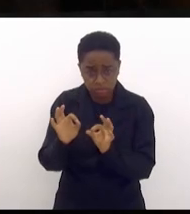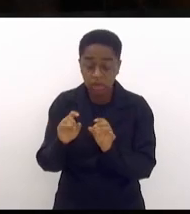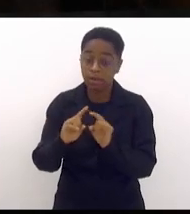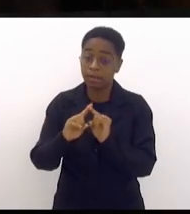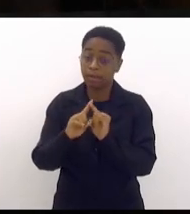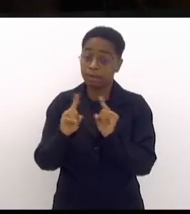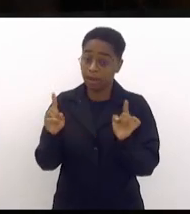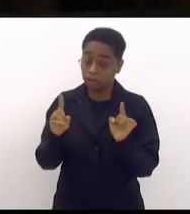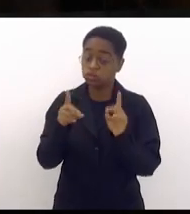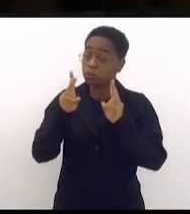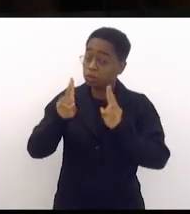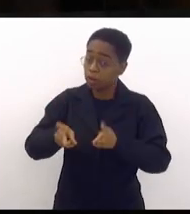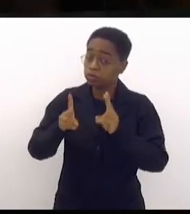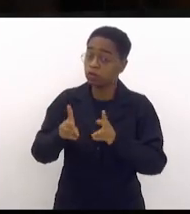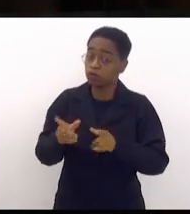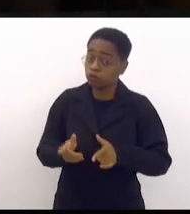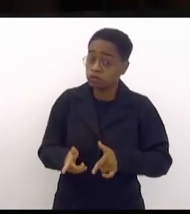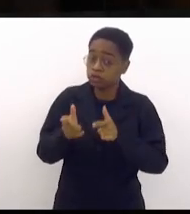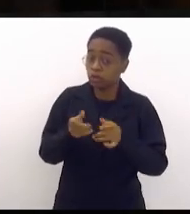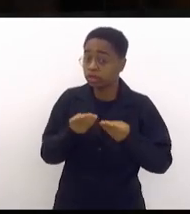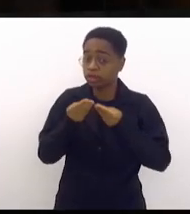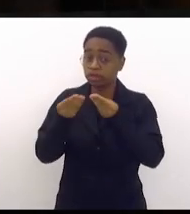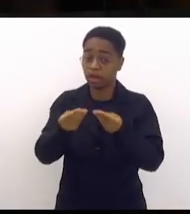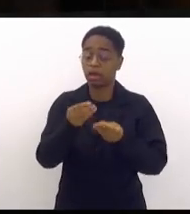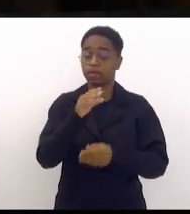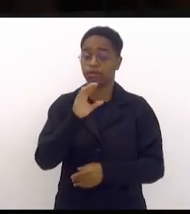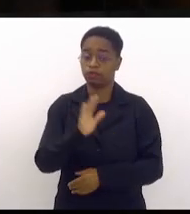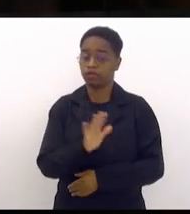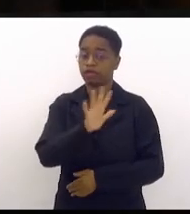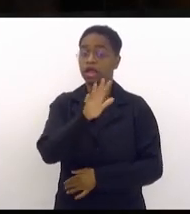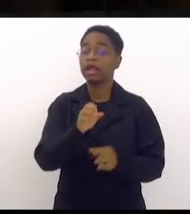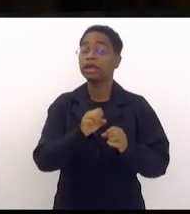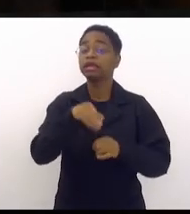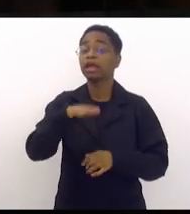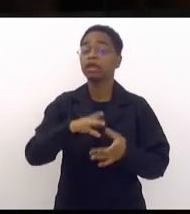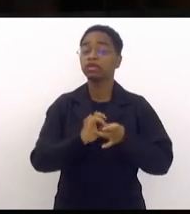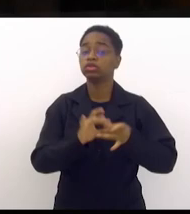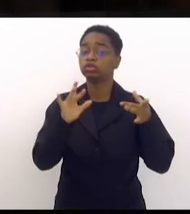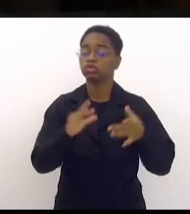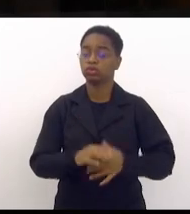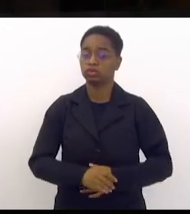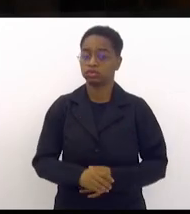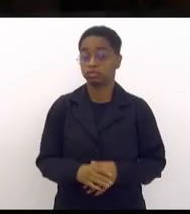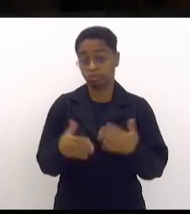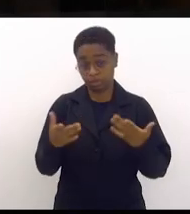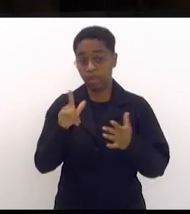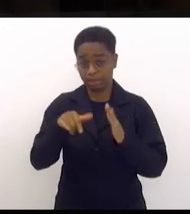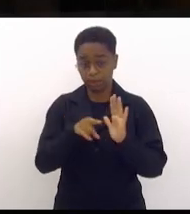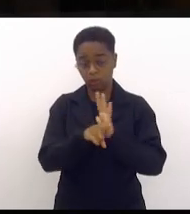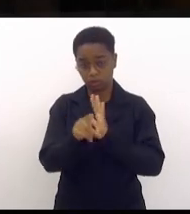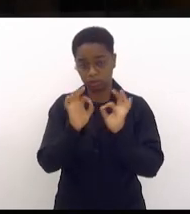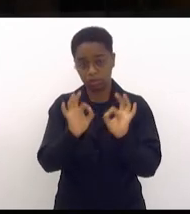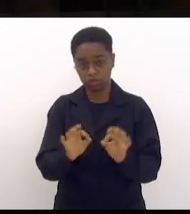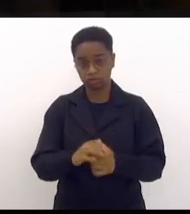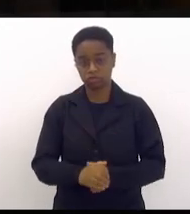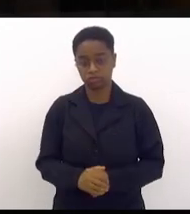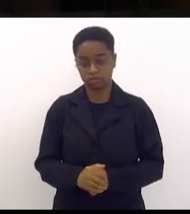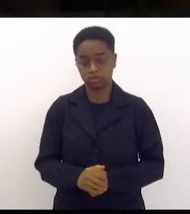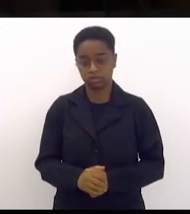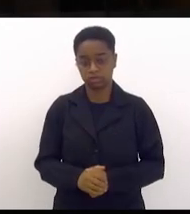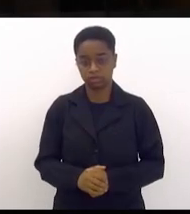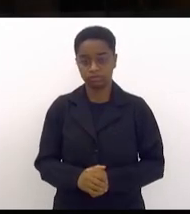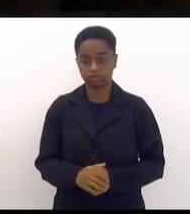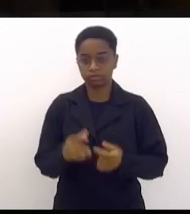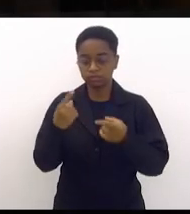é esse fuzil que vai parar lá dentro da favela. E quem deixou entrar? Essa é uma pergunta. Afinal de contas,